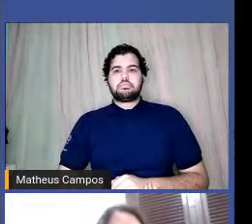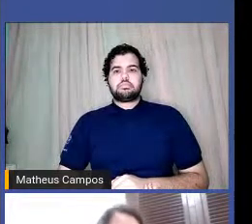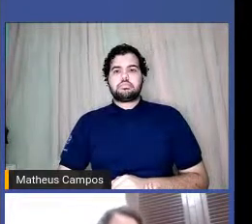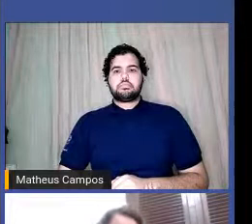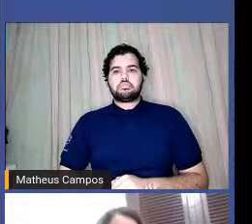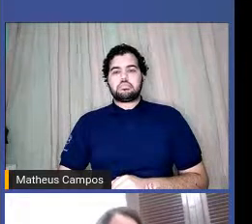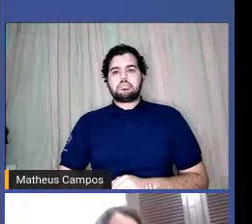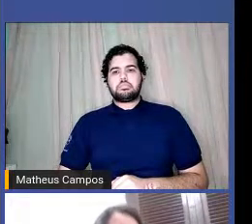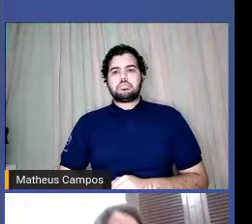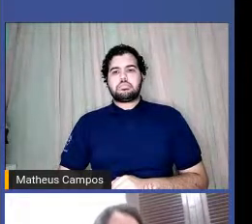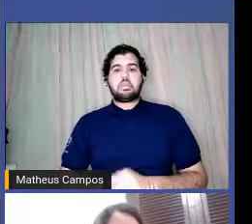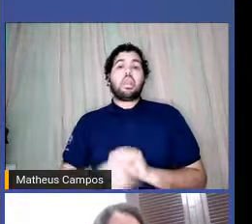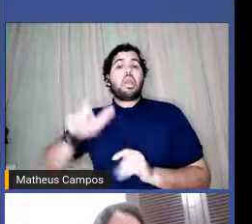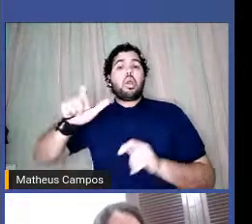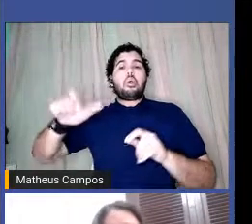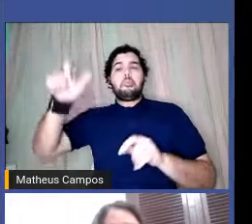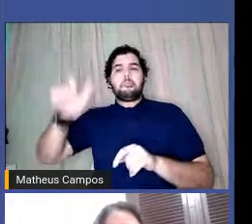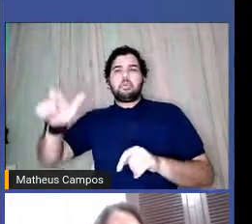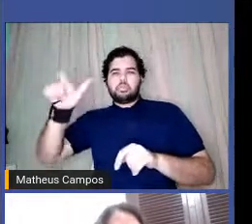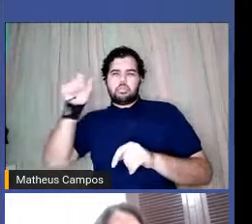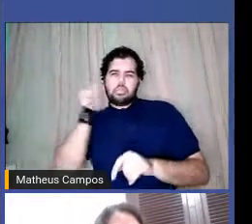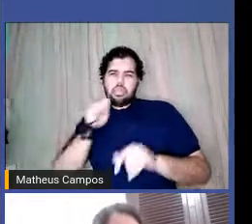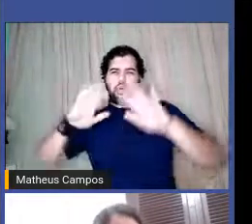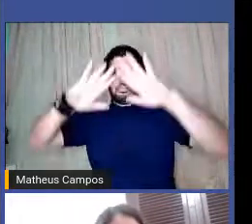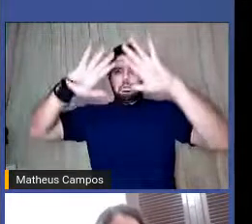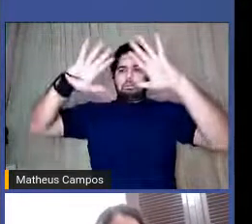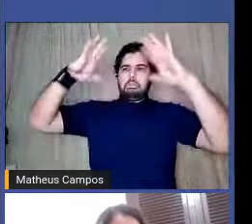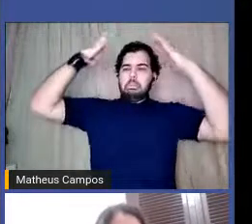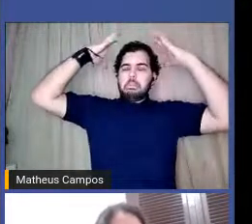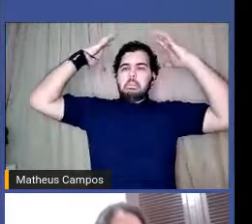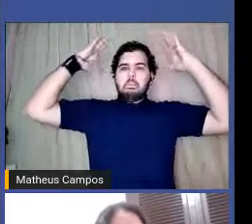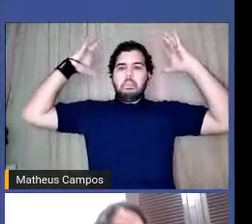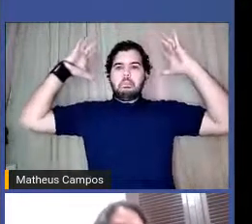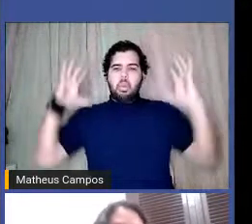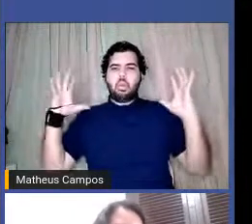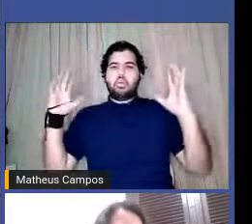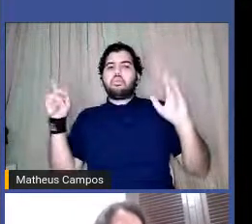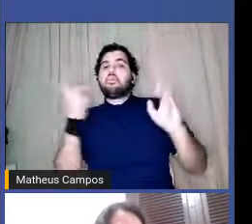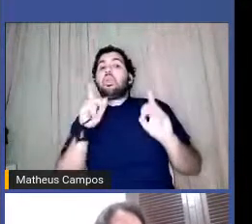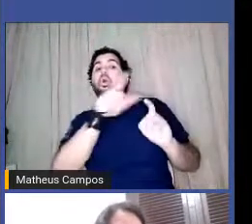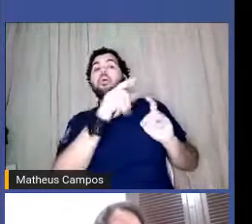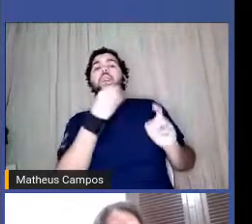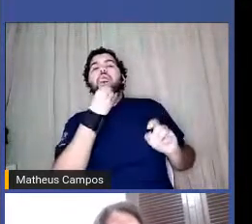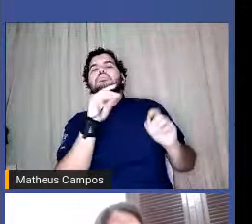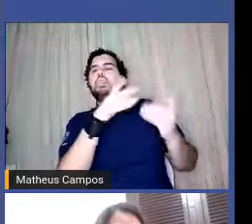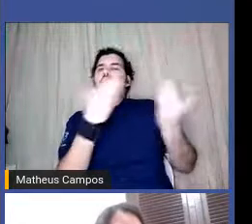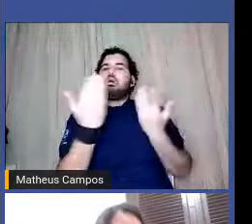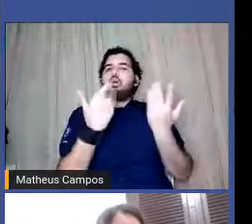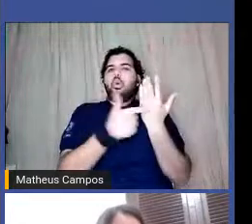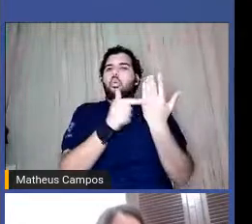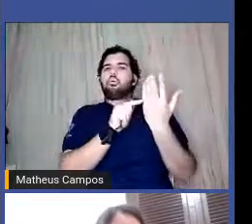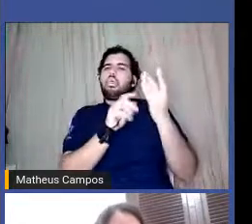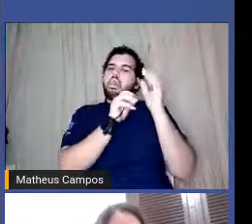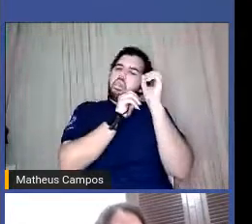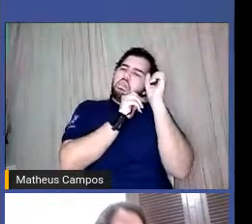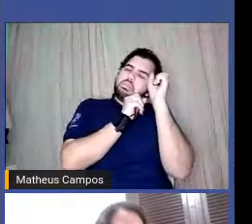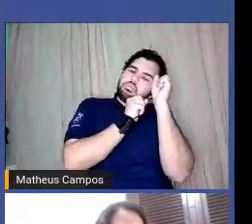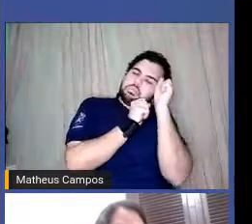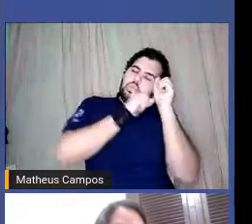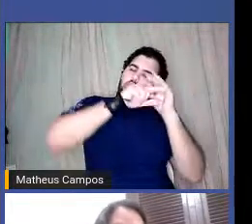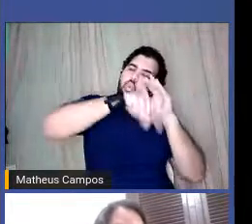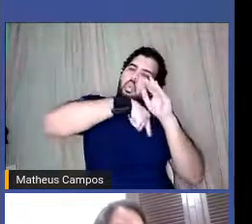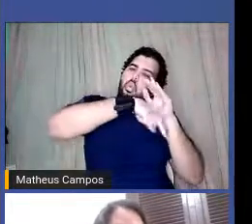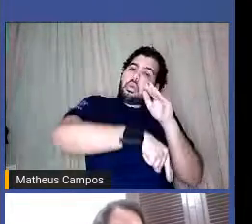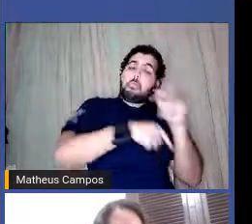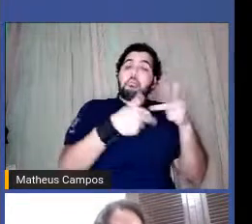A bicha de Sete Cabeças colocou o bicho de Sete Cabeças para dormir, o sono profundo das coisas